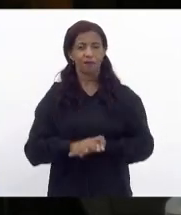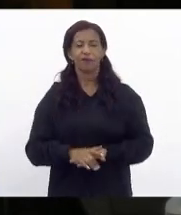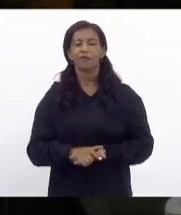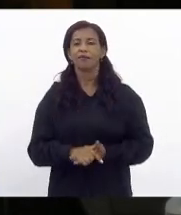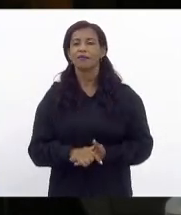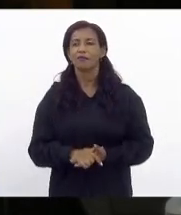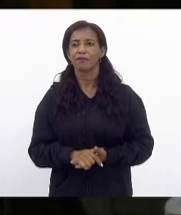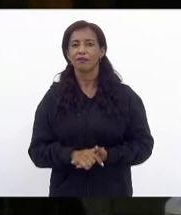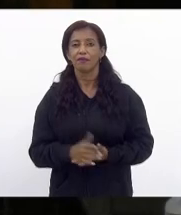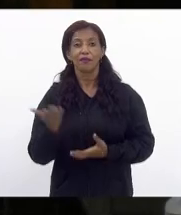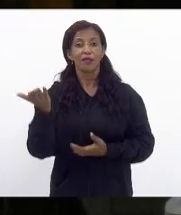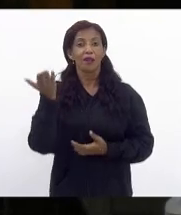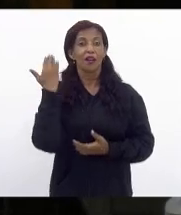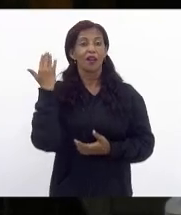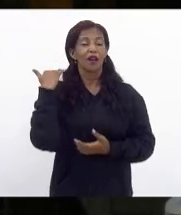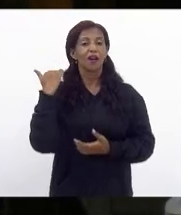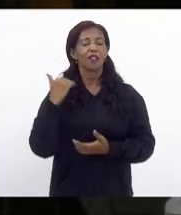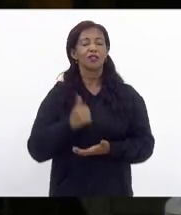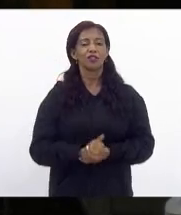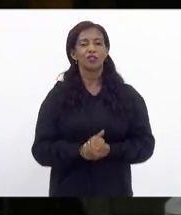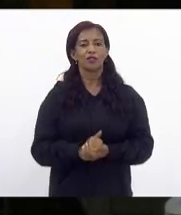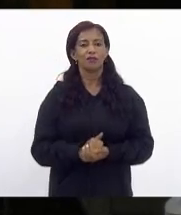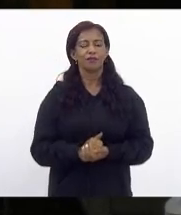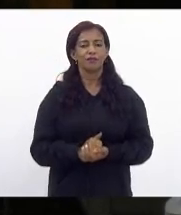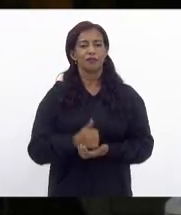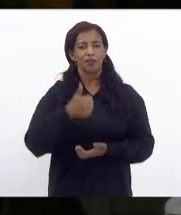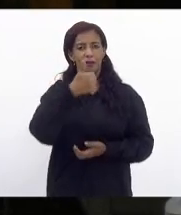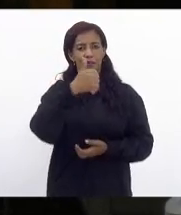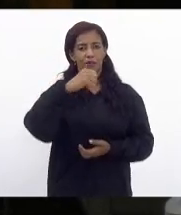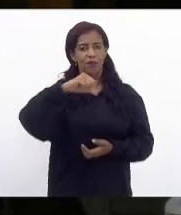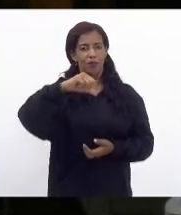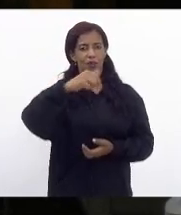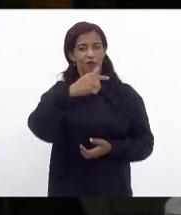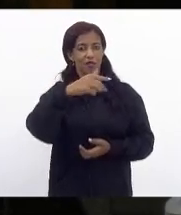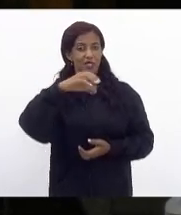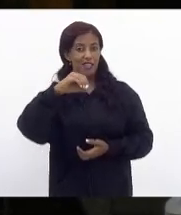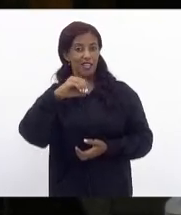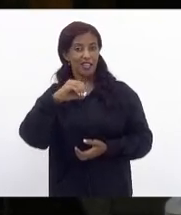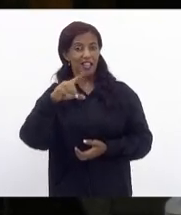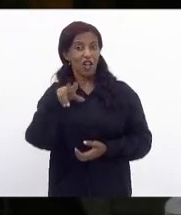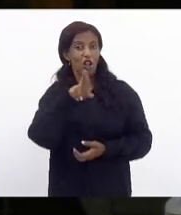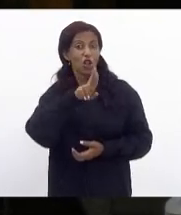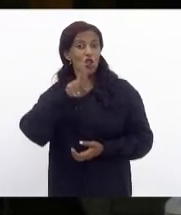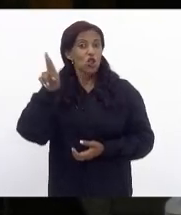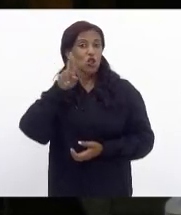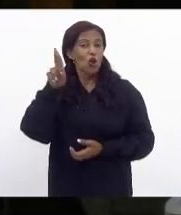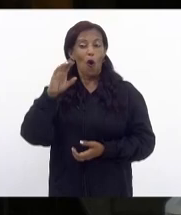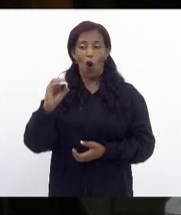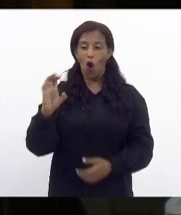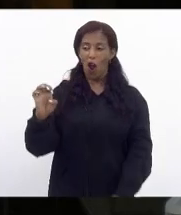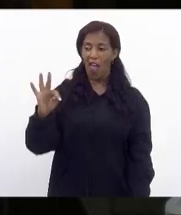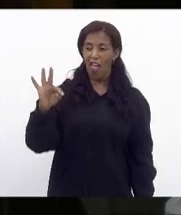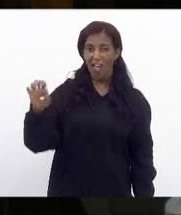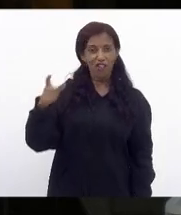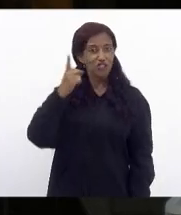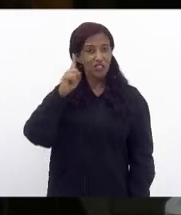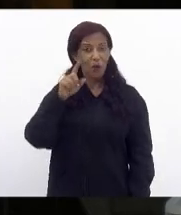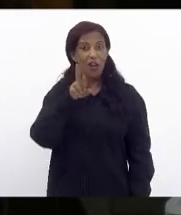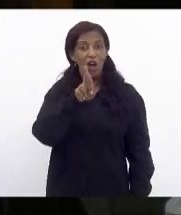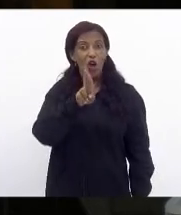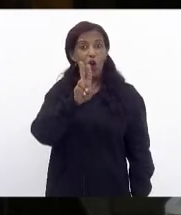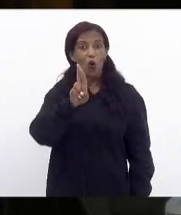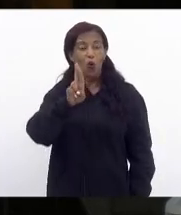antes da década de 70 chamava-se zona rural não era a zona oeste não era a zona rural